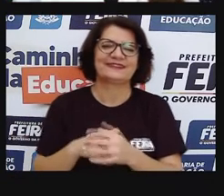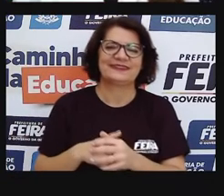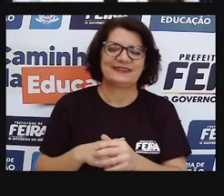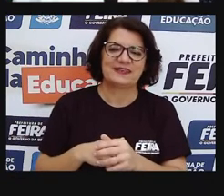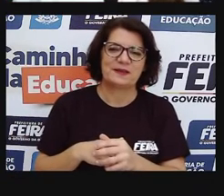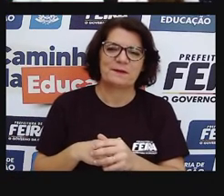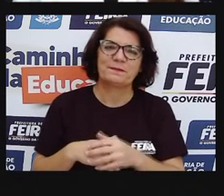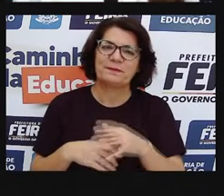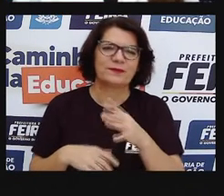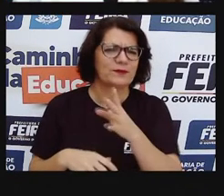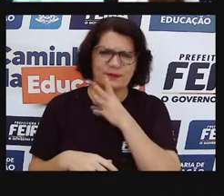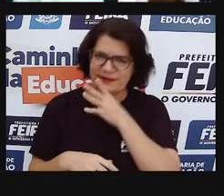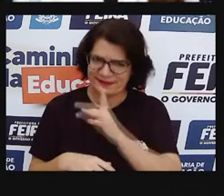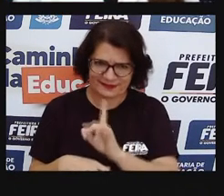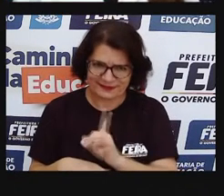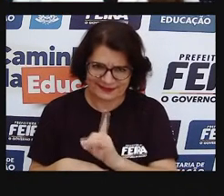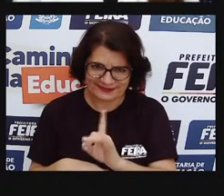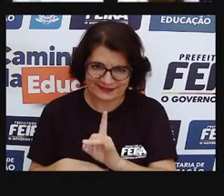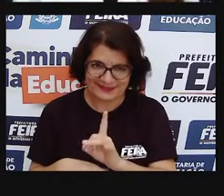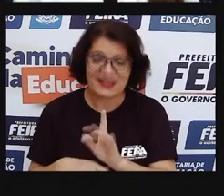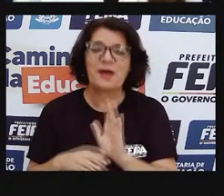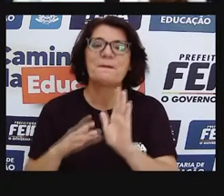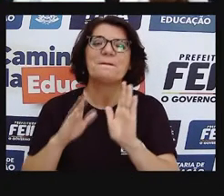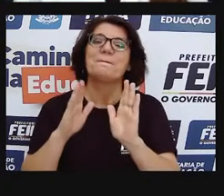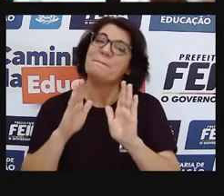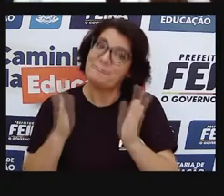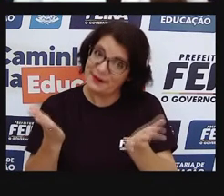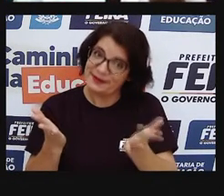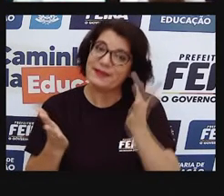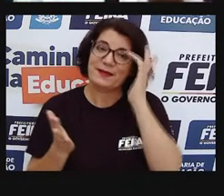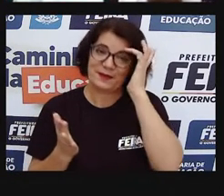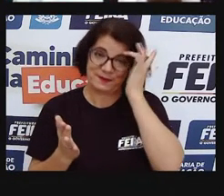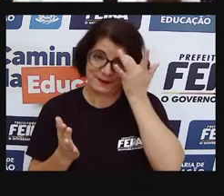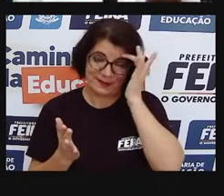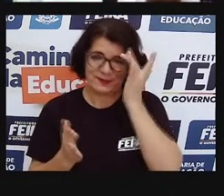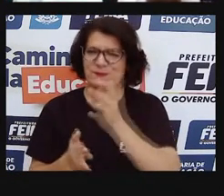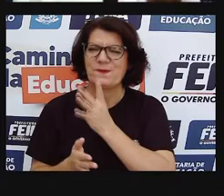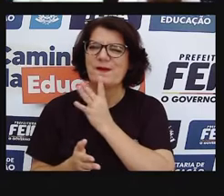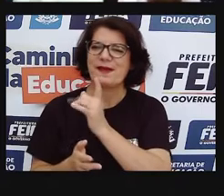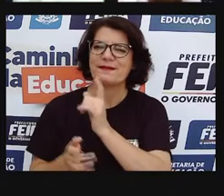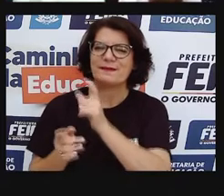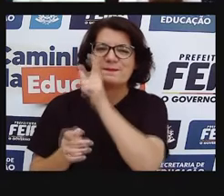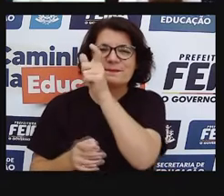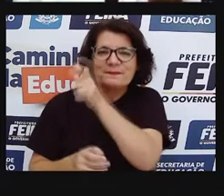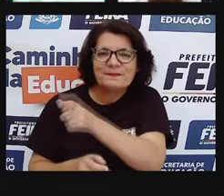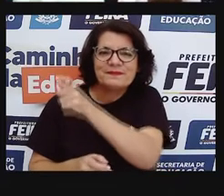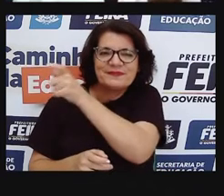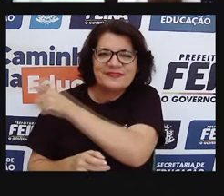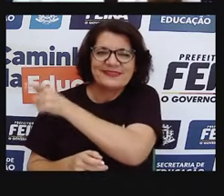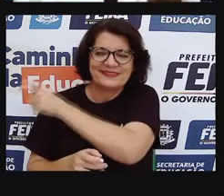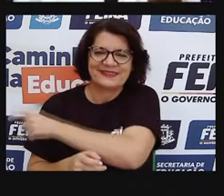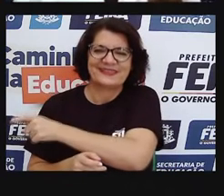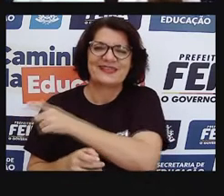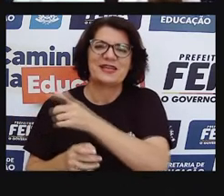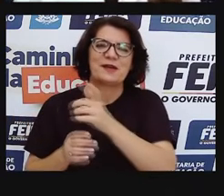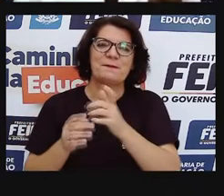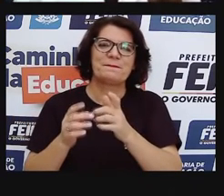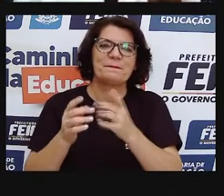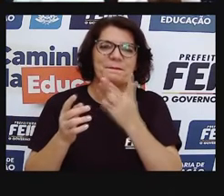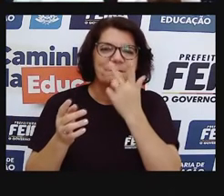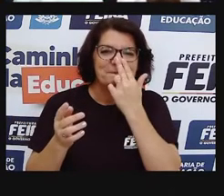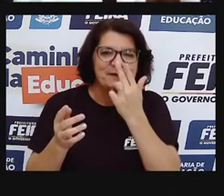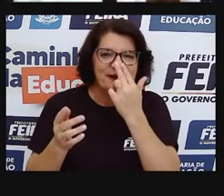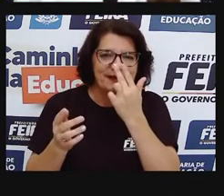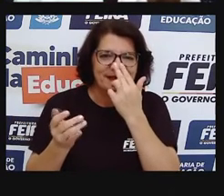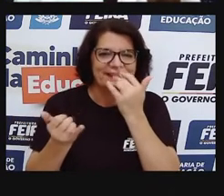Vocês não conhecem, né? Clésia, eu acho que nem todo mundo conhece, Silvana, mas as bonequinhas são parecidas com